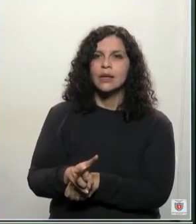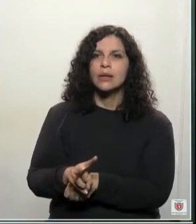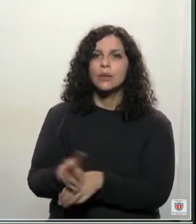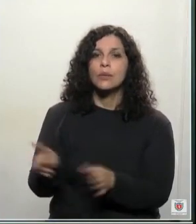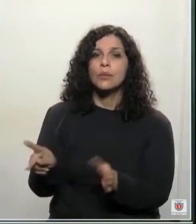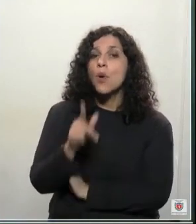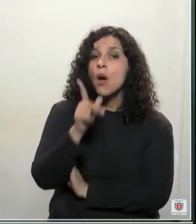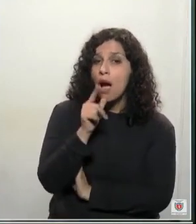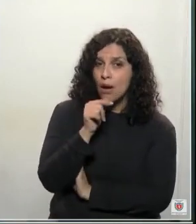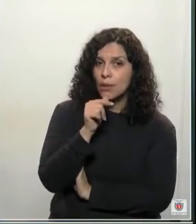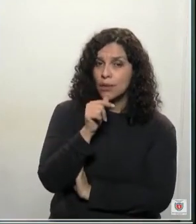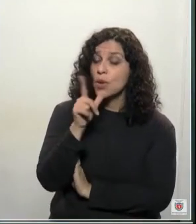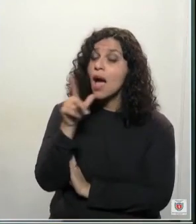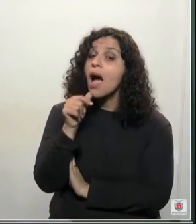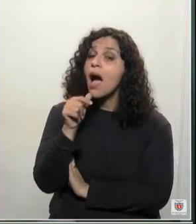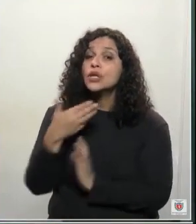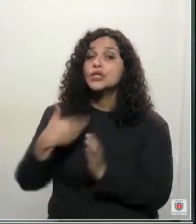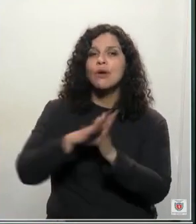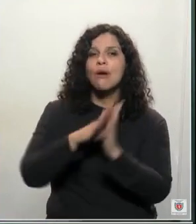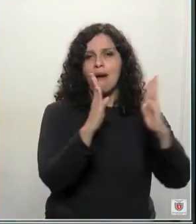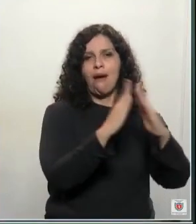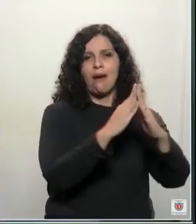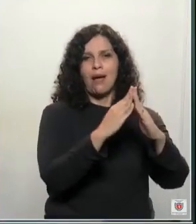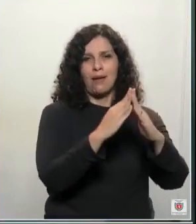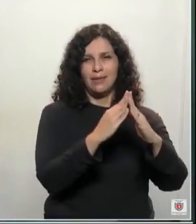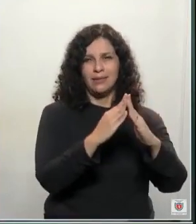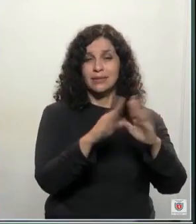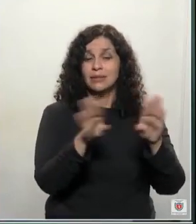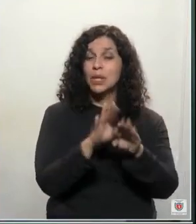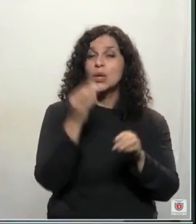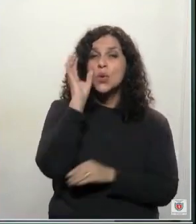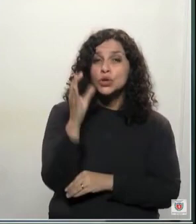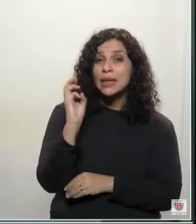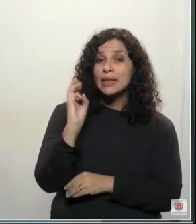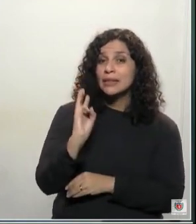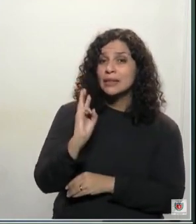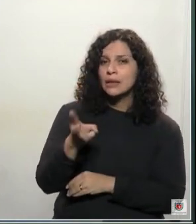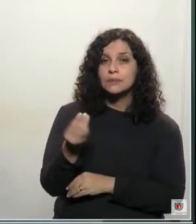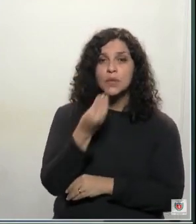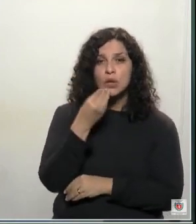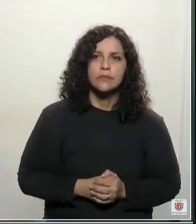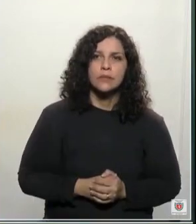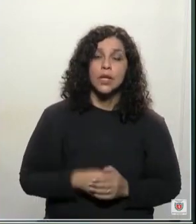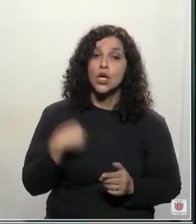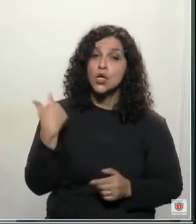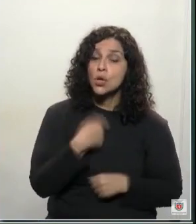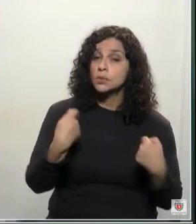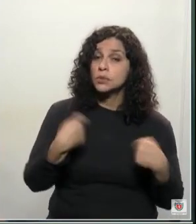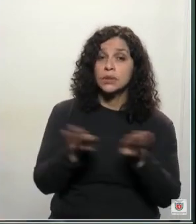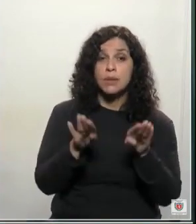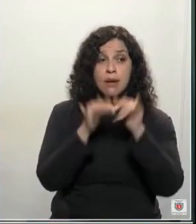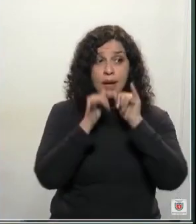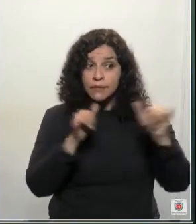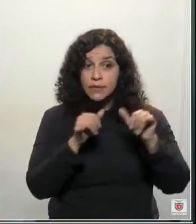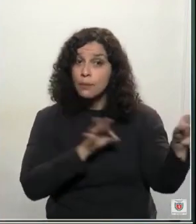da água. A água que vai abastecer a grande Curitiba, as mais de 3 milhões de pessoas que aqui estão vivendo. Temos que abordar essa